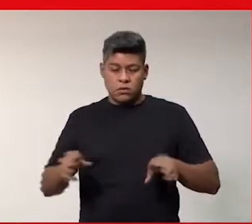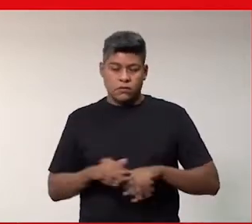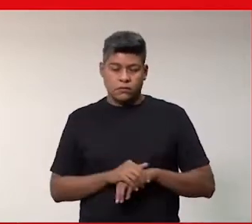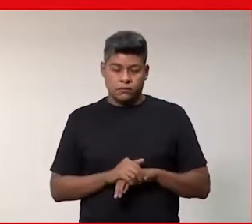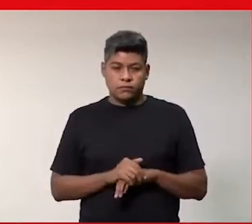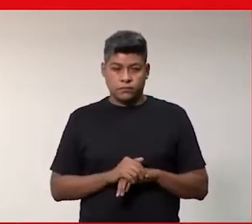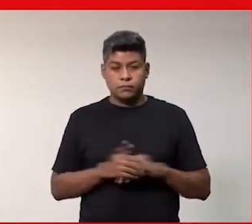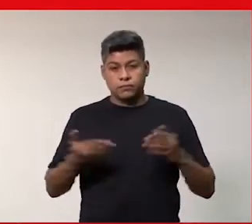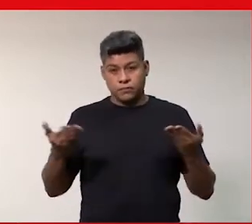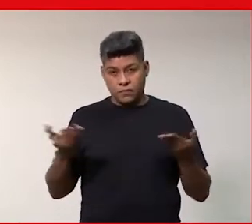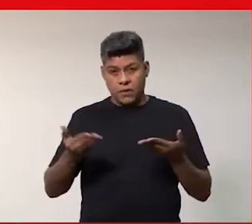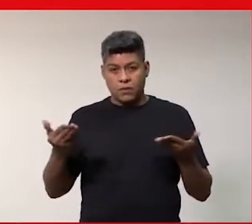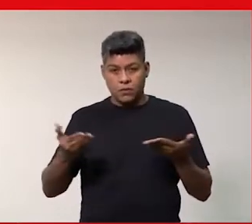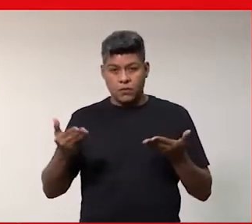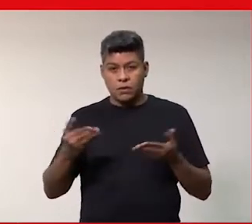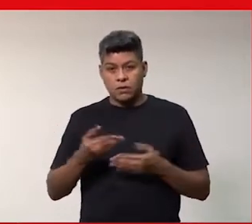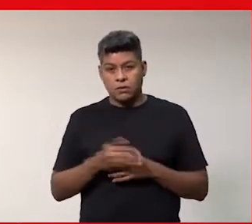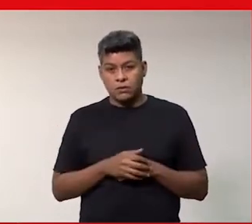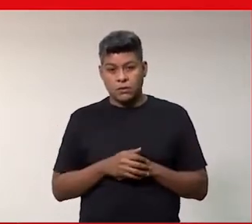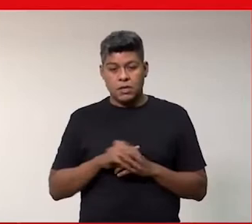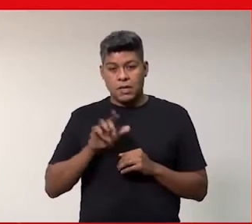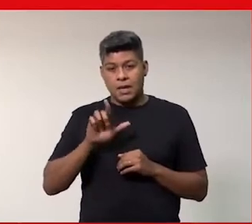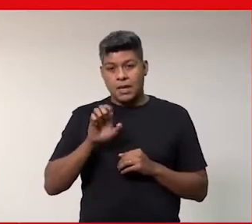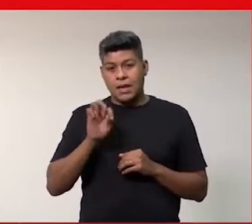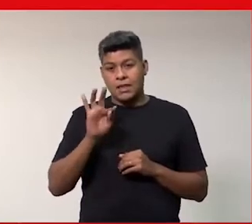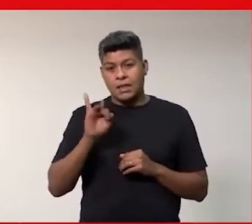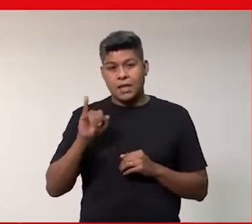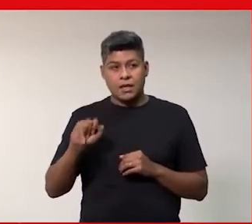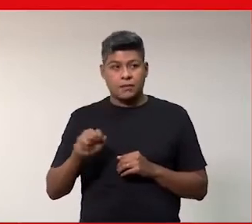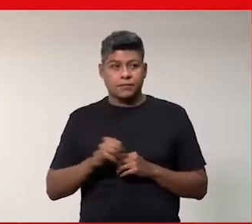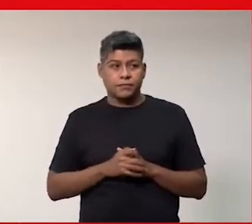Então, passo a palavra agora para a Letéia.